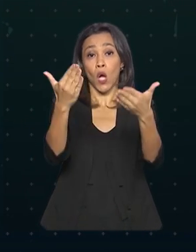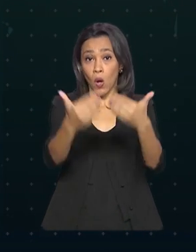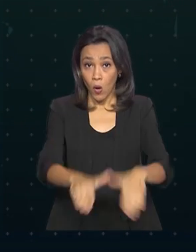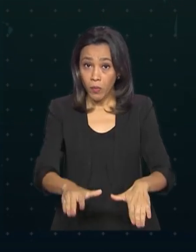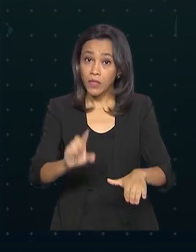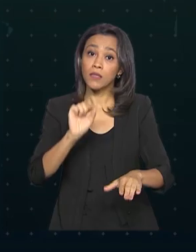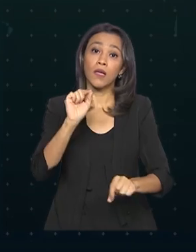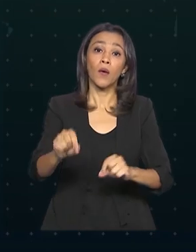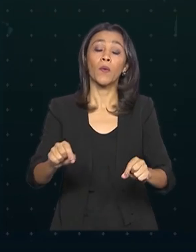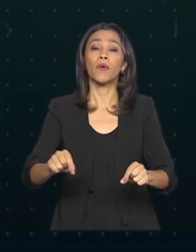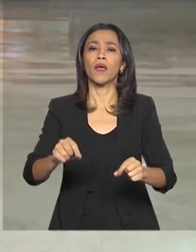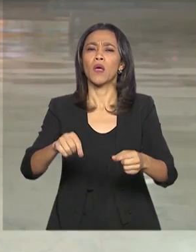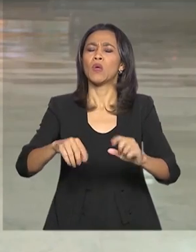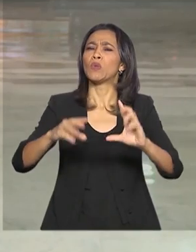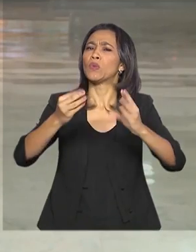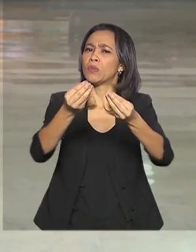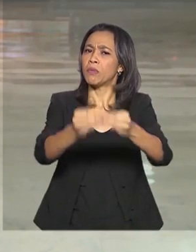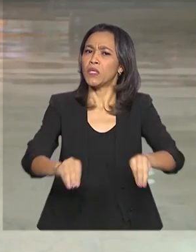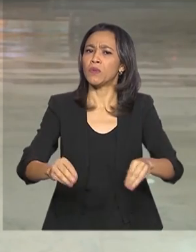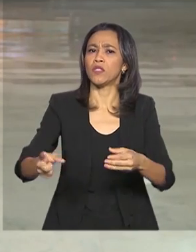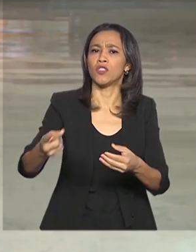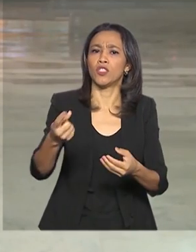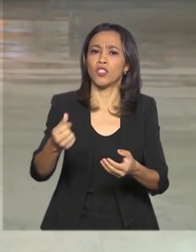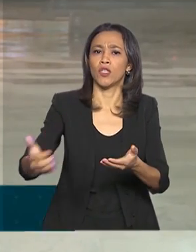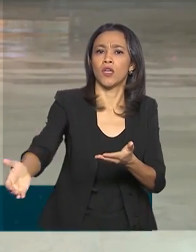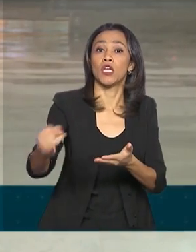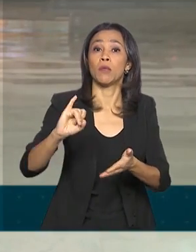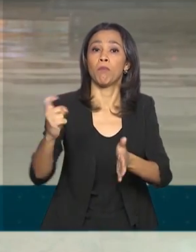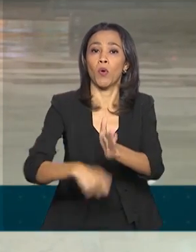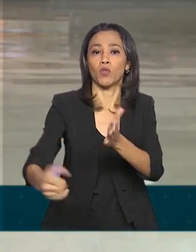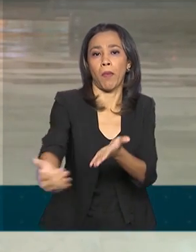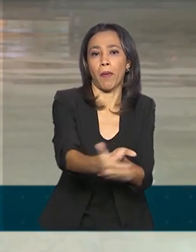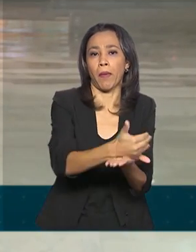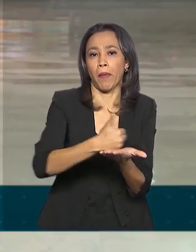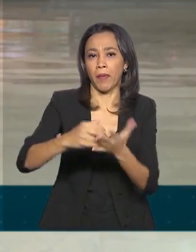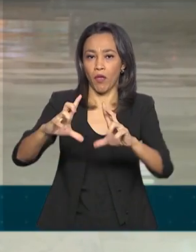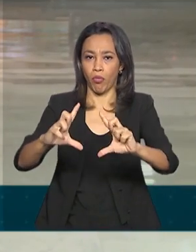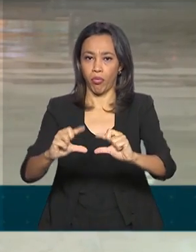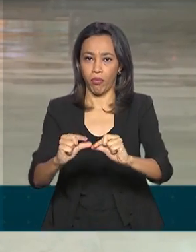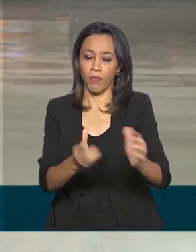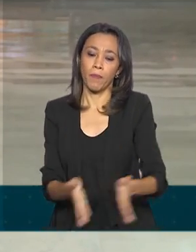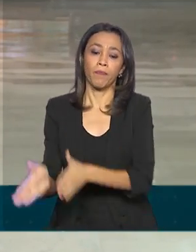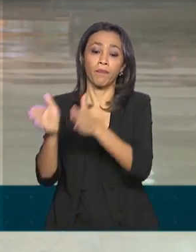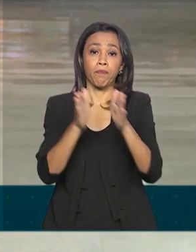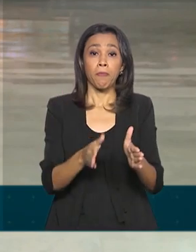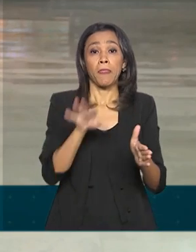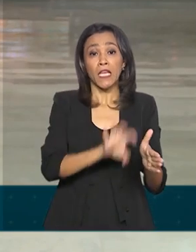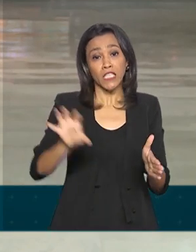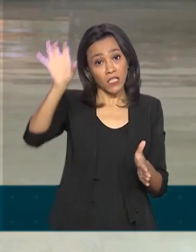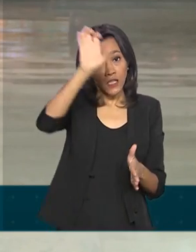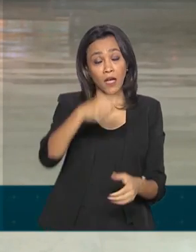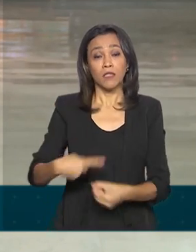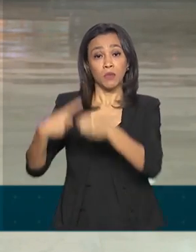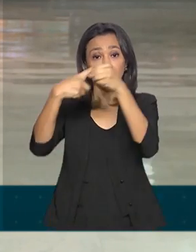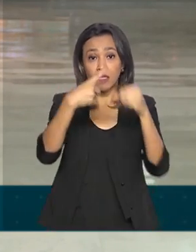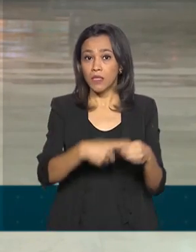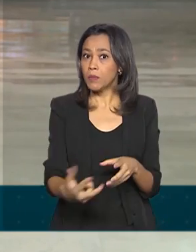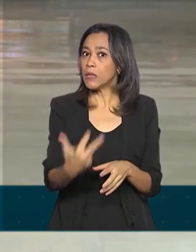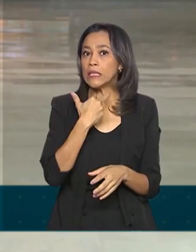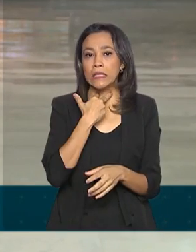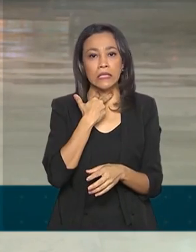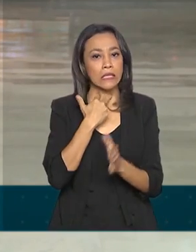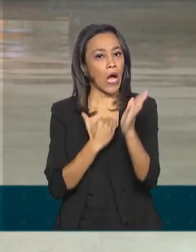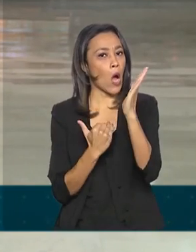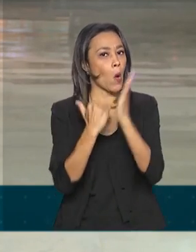a queda na arrecadação. Para receber os recursos, estados e municípios ficam impedidos de aumentar as despesas com o